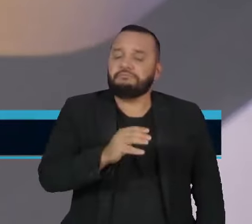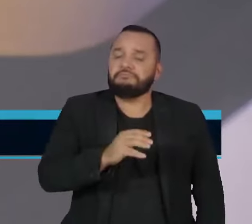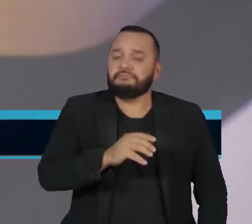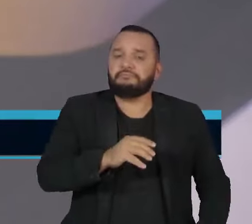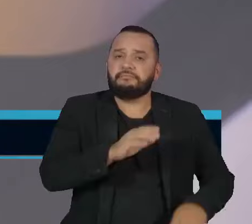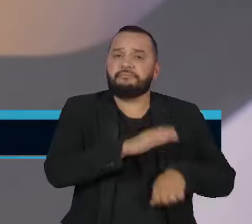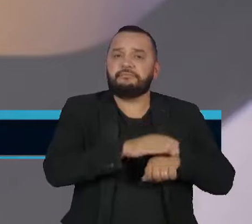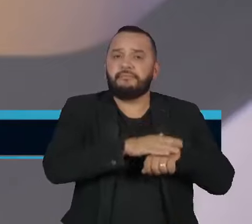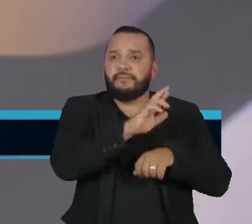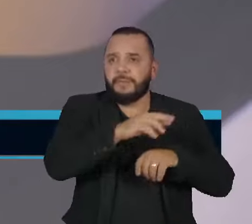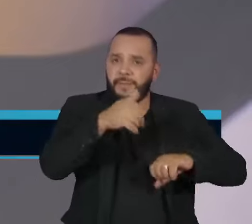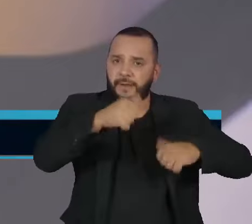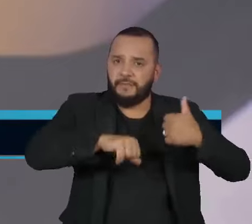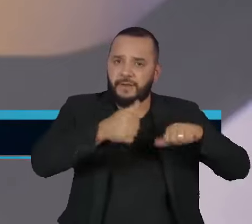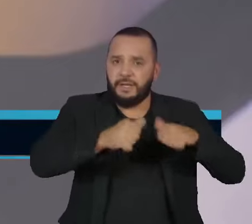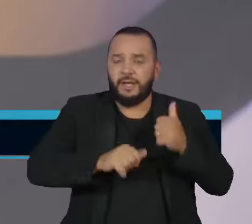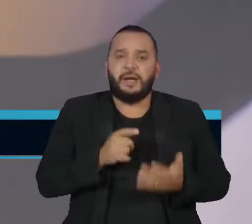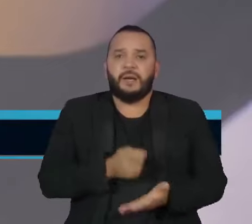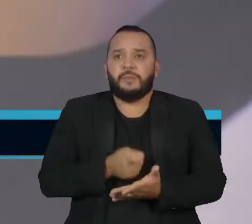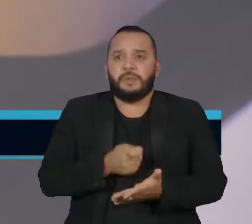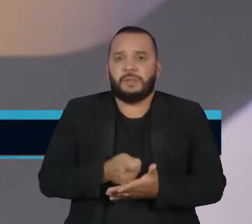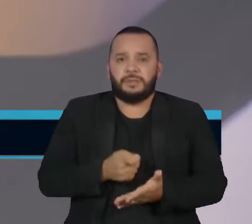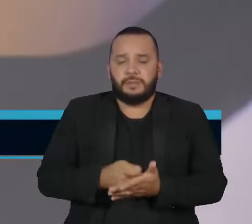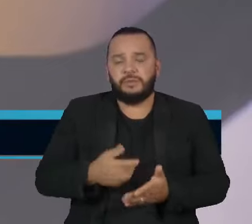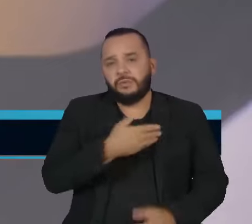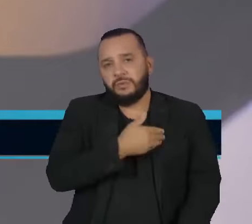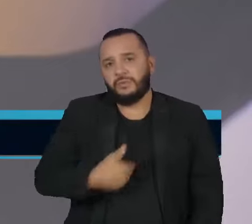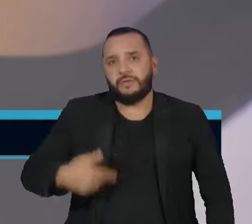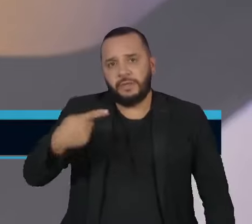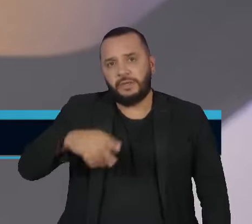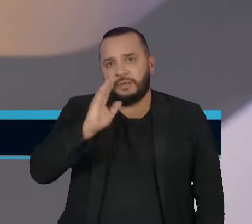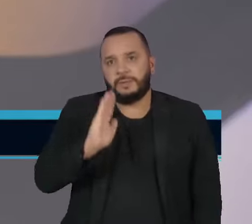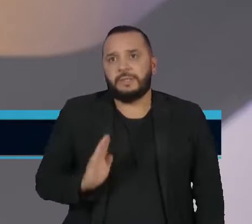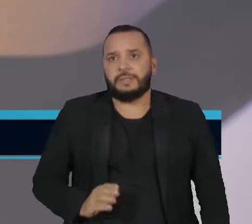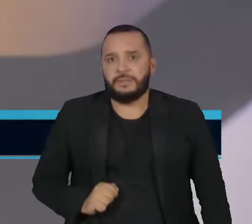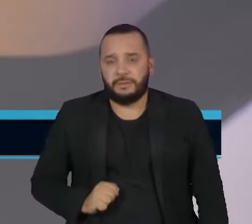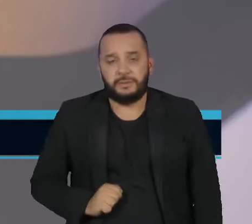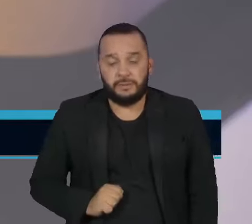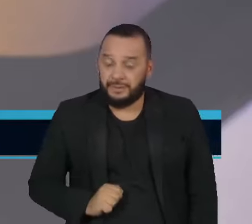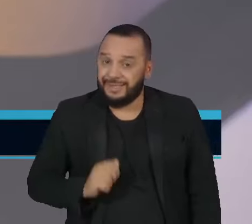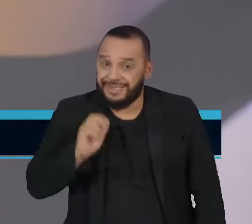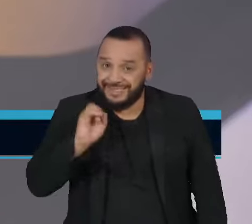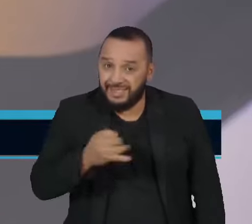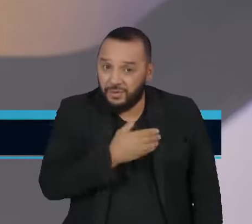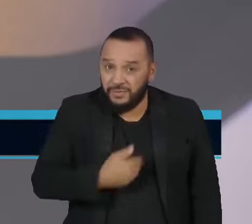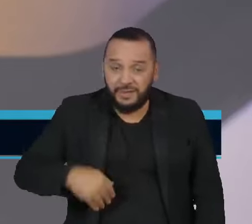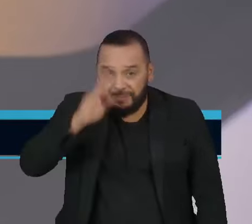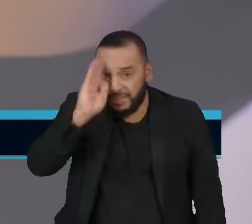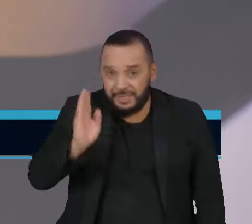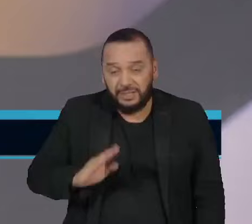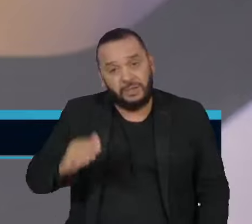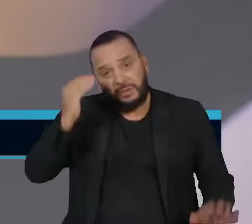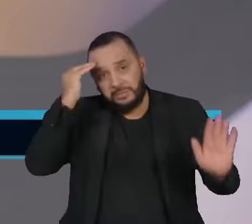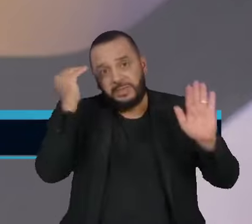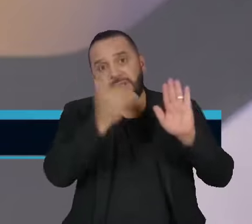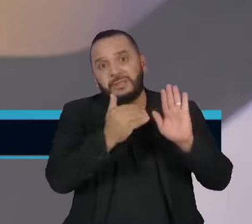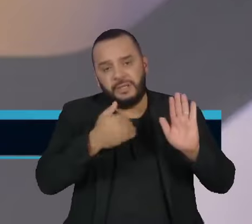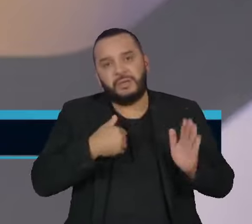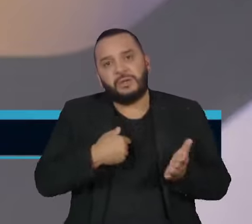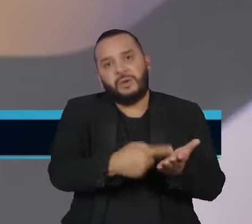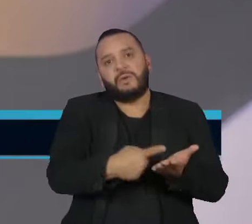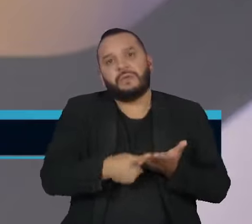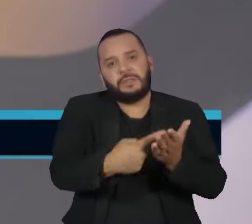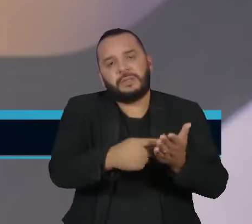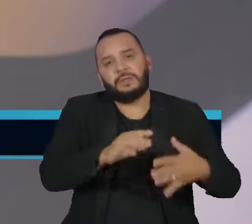avaliar as obrigações do Estado brasileiro e se o Estado brasileiro cumpriu ou não a Convenção Americana de Direitos Humanos,